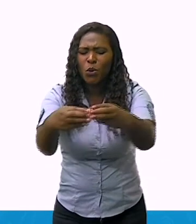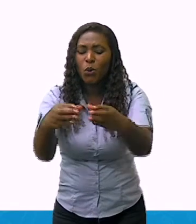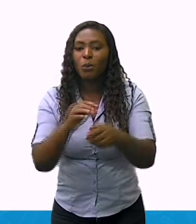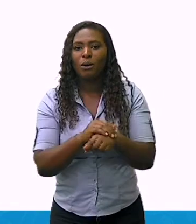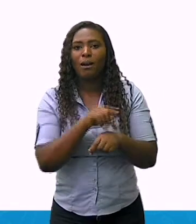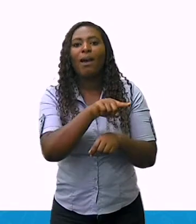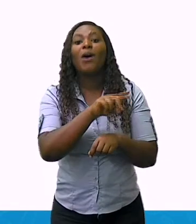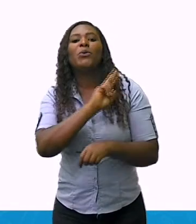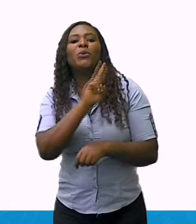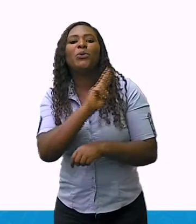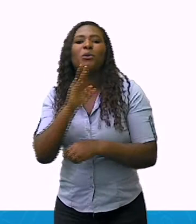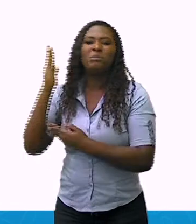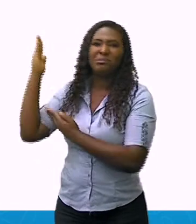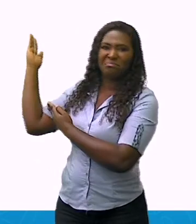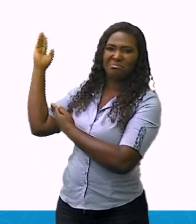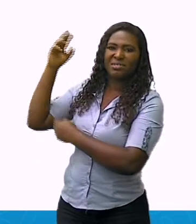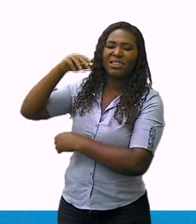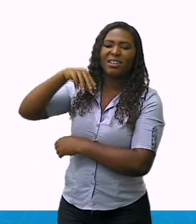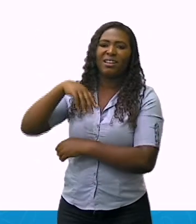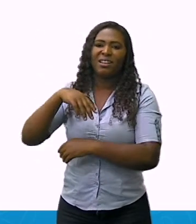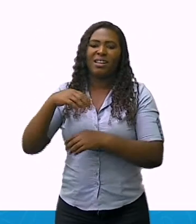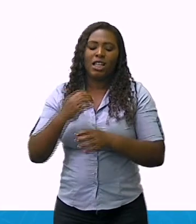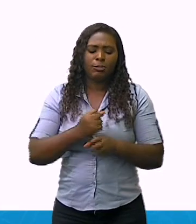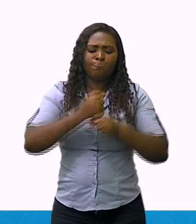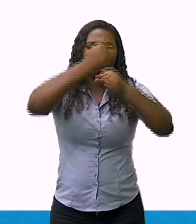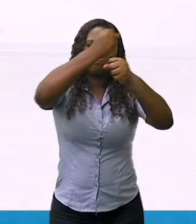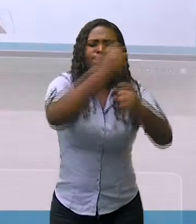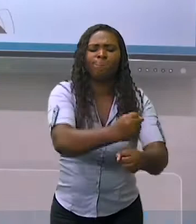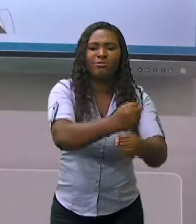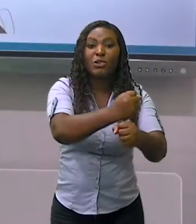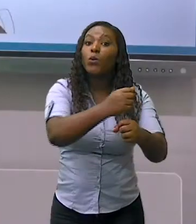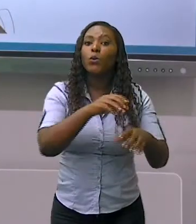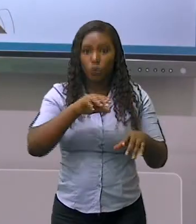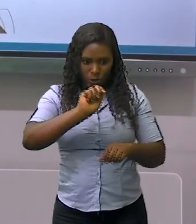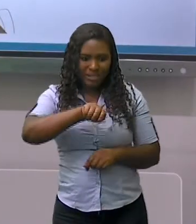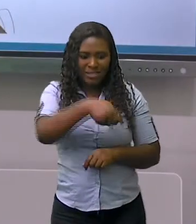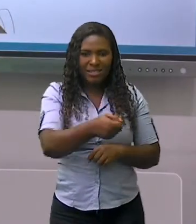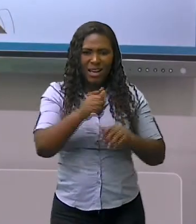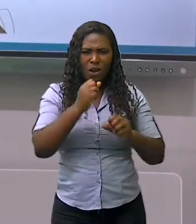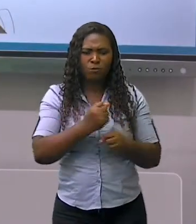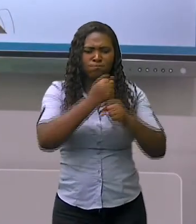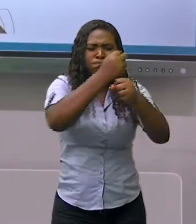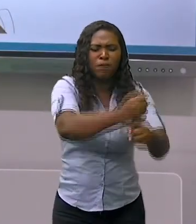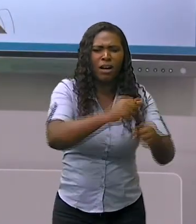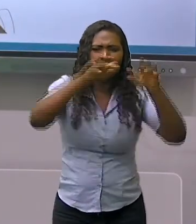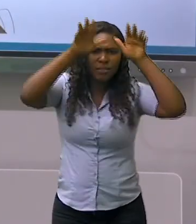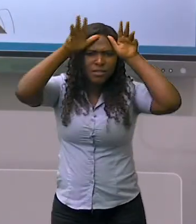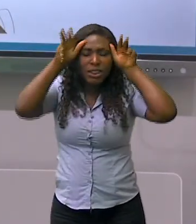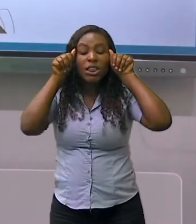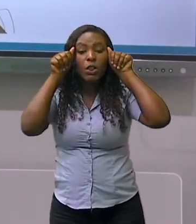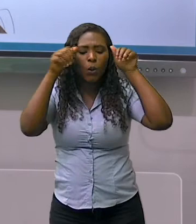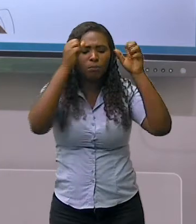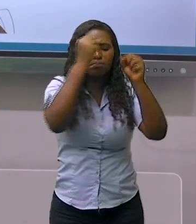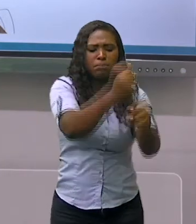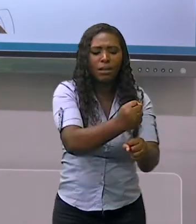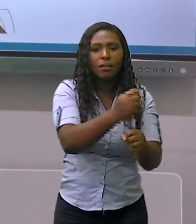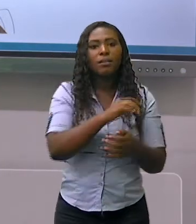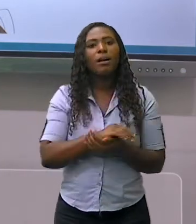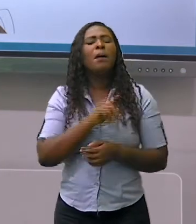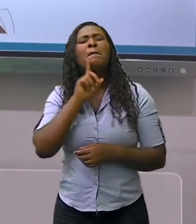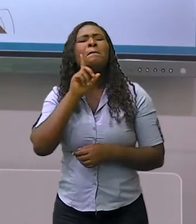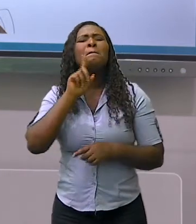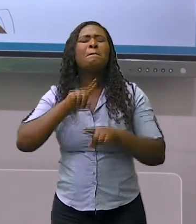de quilombos. Mas, afinal, o que são quilombos? Você já ouviu falar